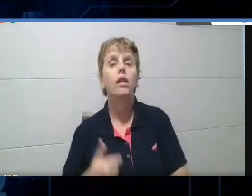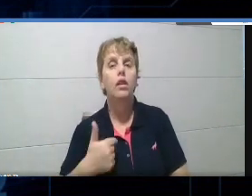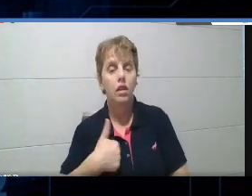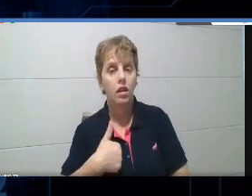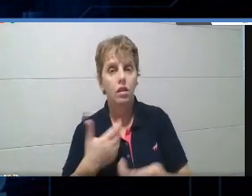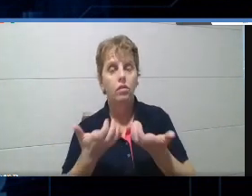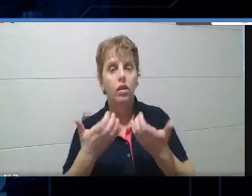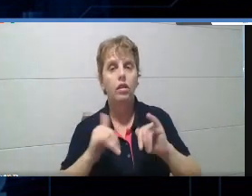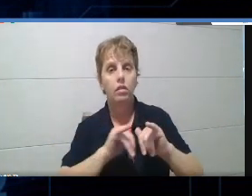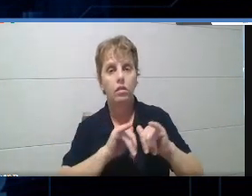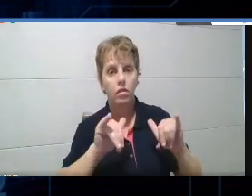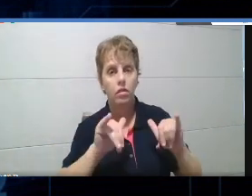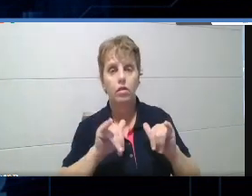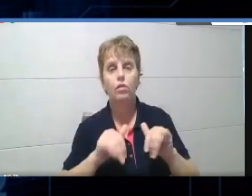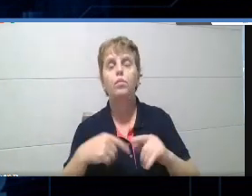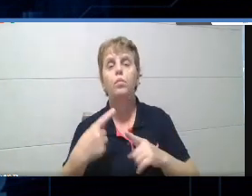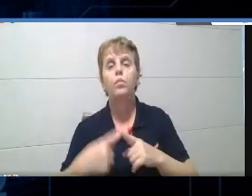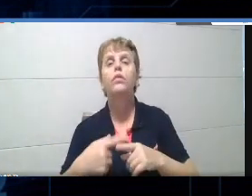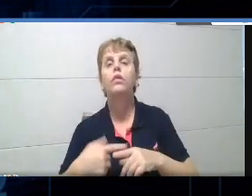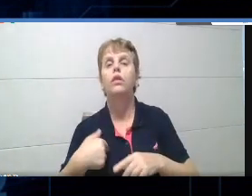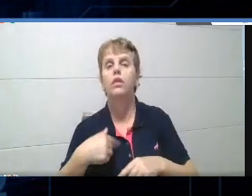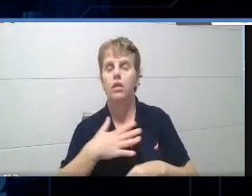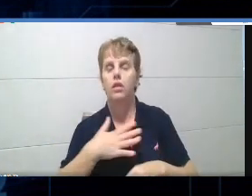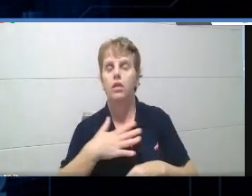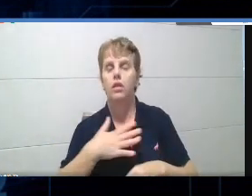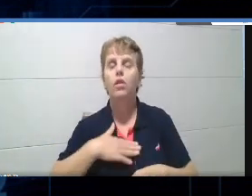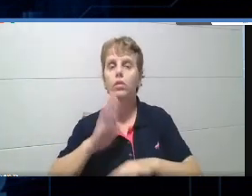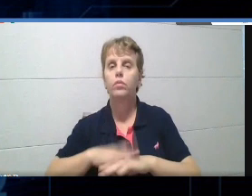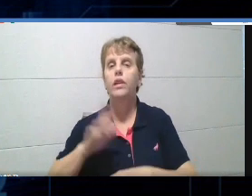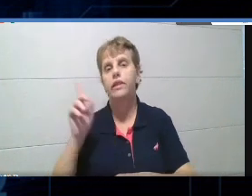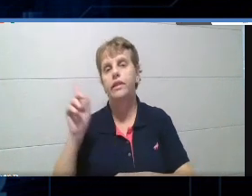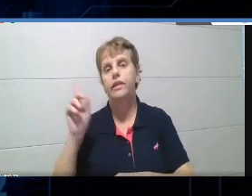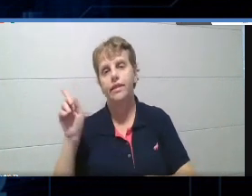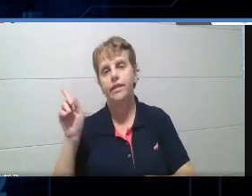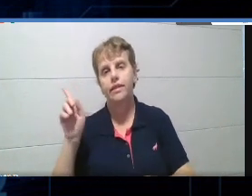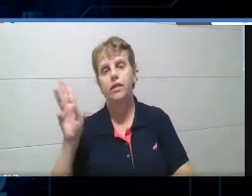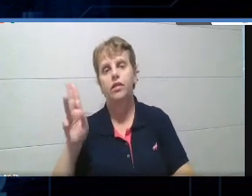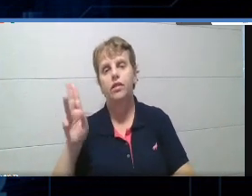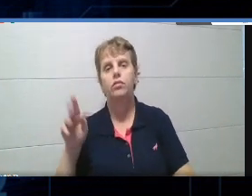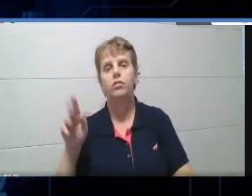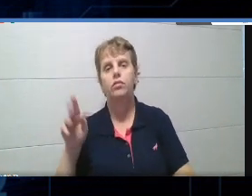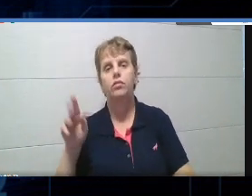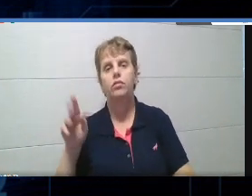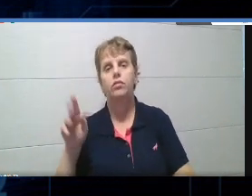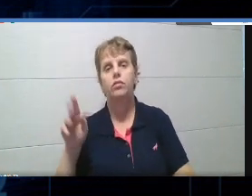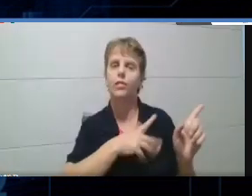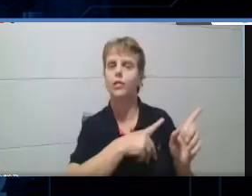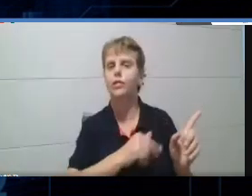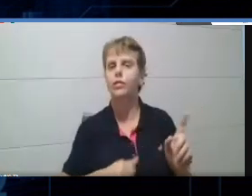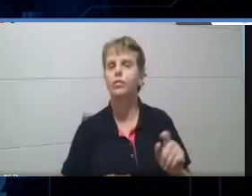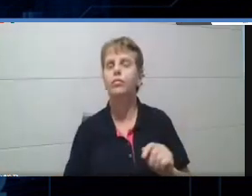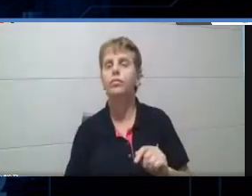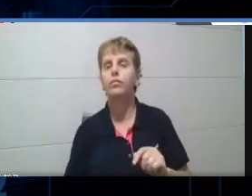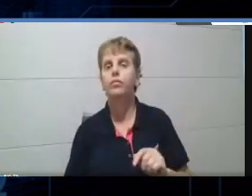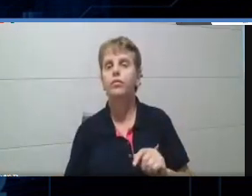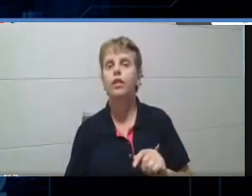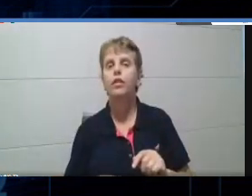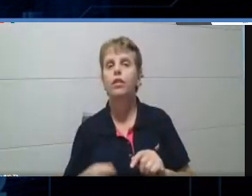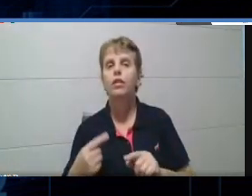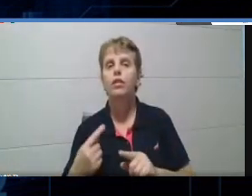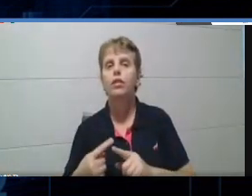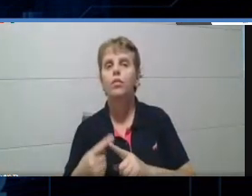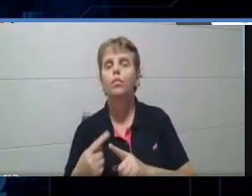o motivo mais plausível, tá? Para eu estar utilizando o Quizzes e não o Kahoot, Que é a limitação de